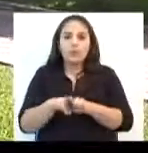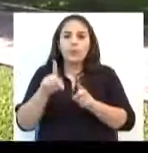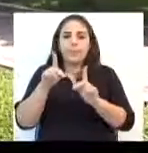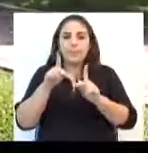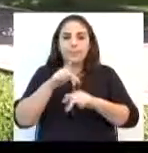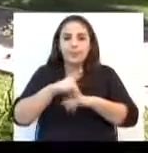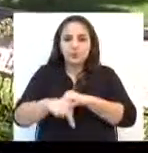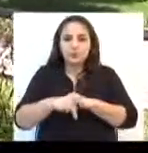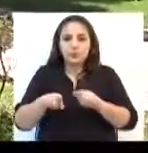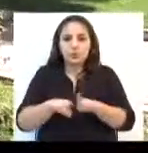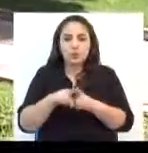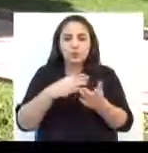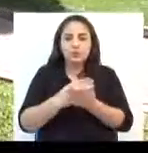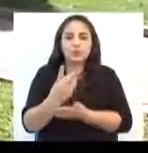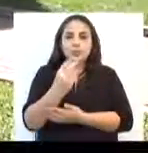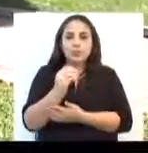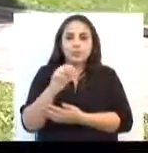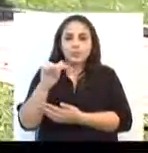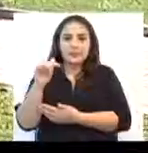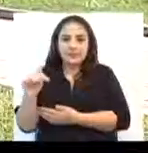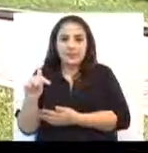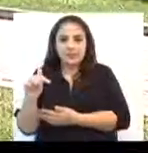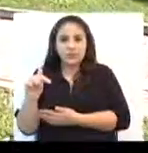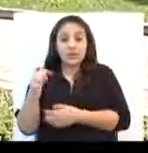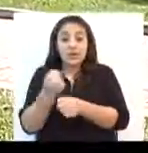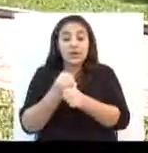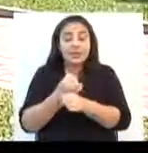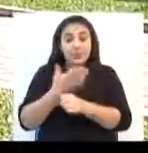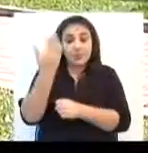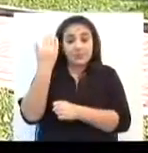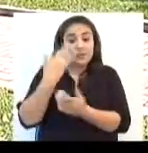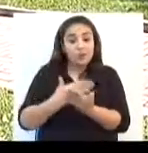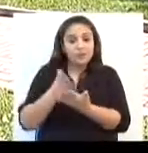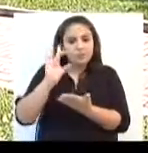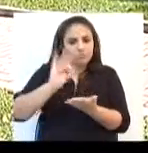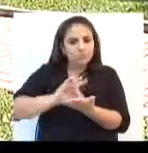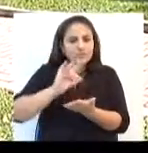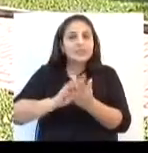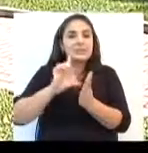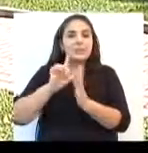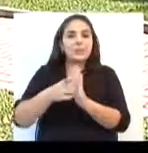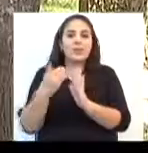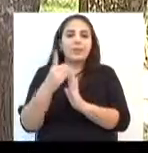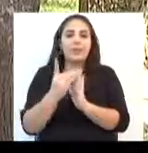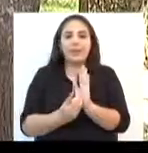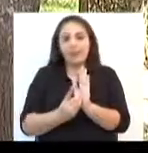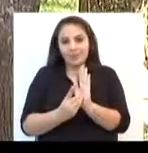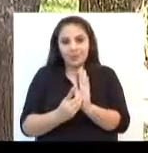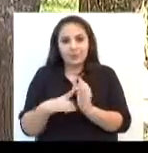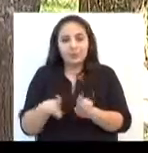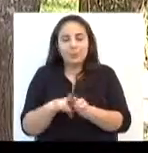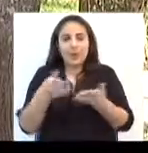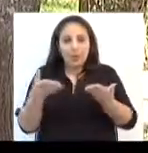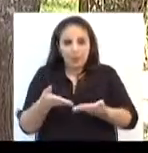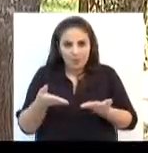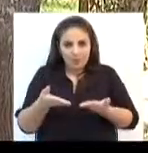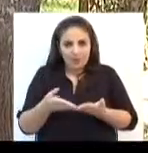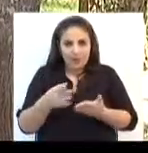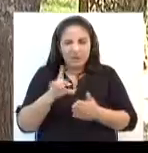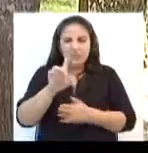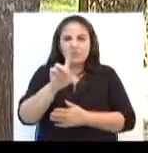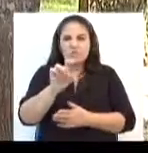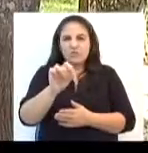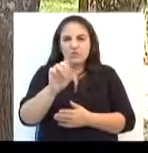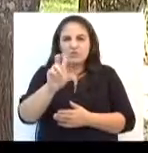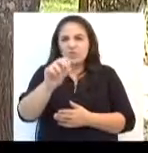desde 2007, mas ele foi intensificado no ano passado, depois de um decreto. Atualmente, 20 pontos